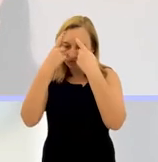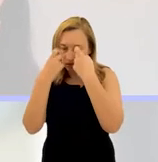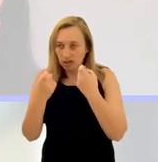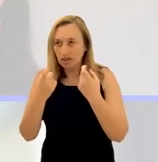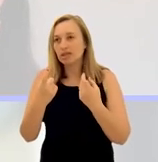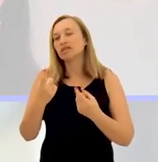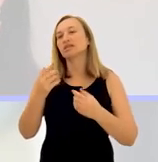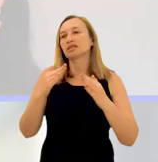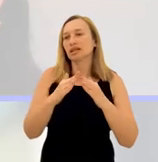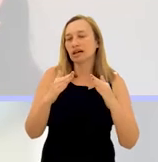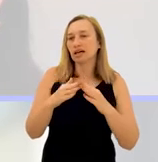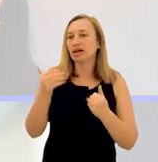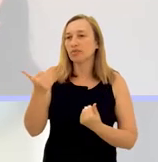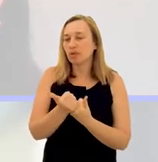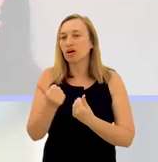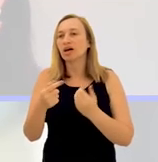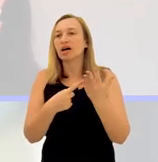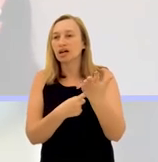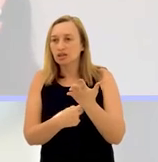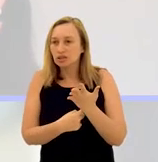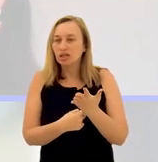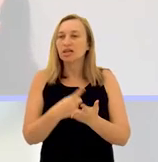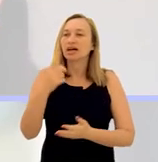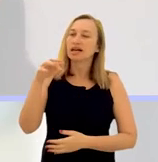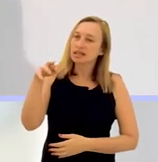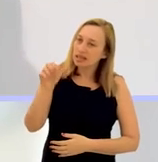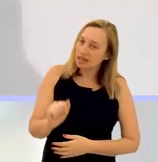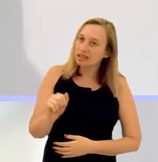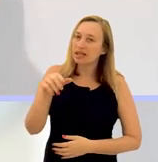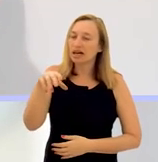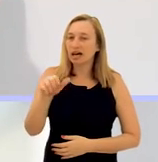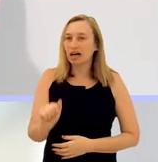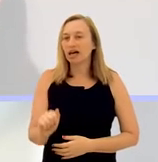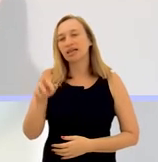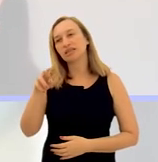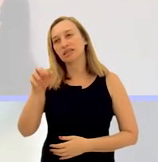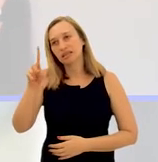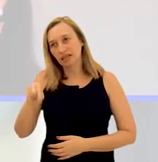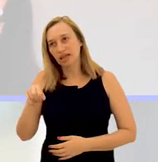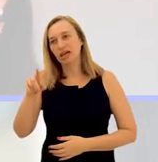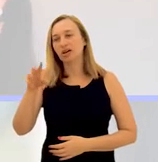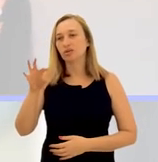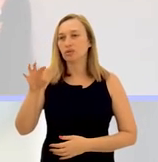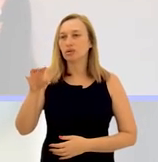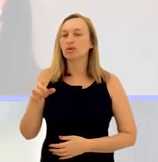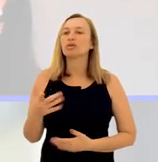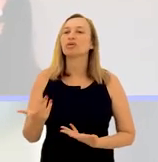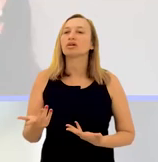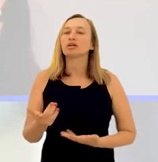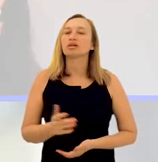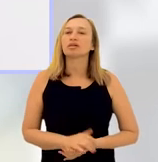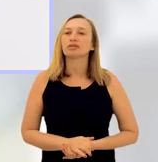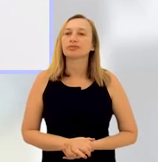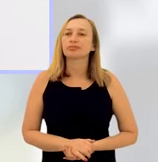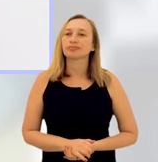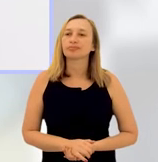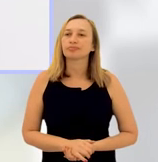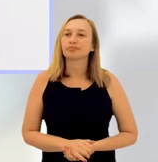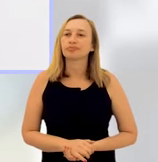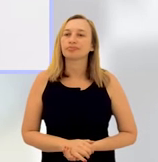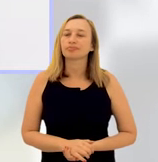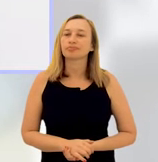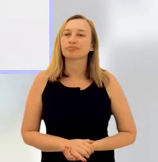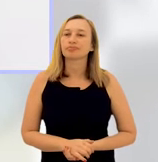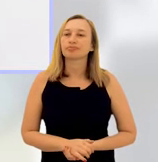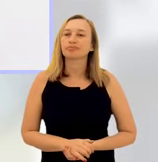reuniões, nos apoiaram, nos ajudaram, doutora Adriana, desembargadora André Gustavo, que eu sempre, que é o nosso padrinho.